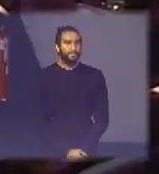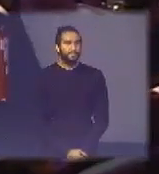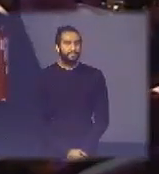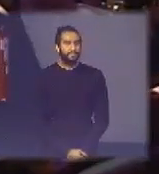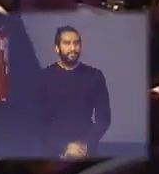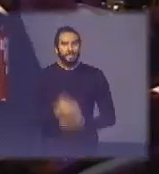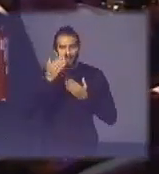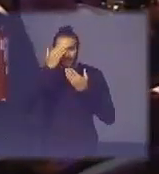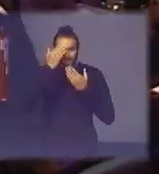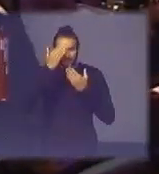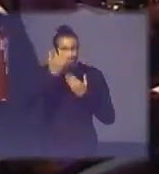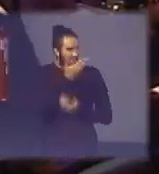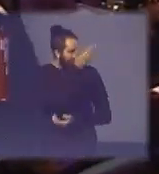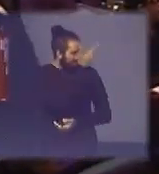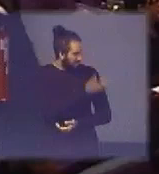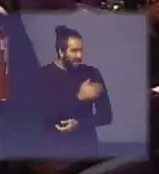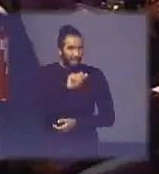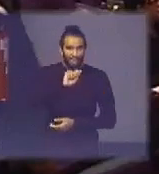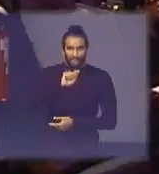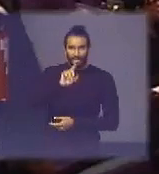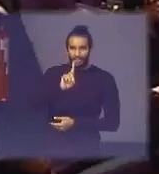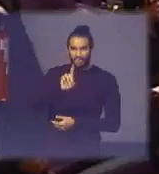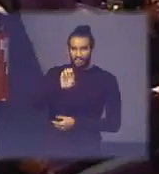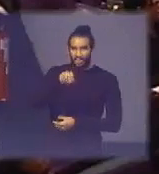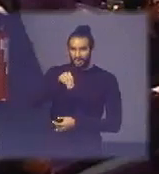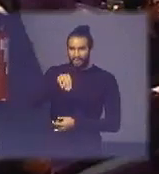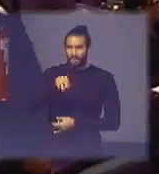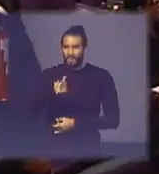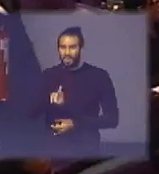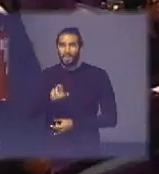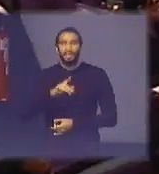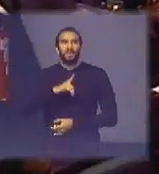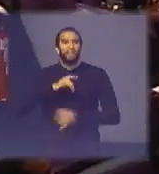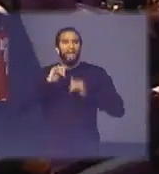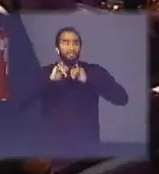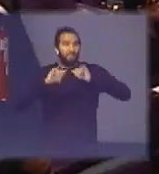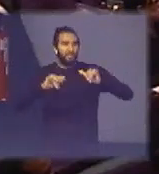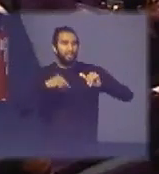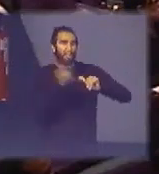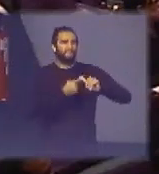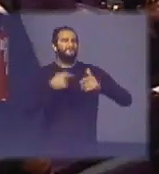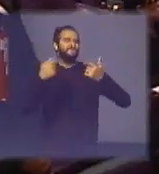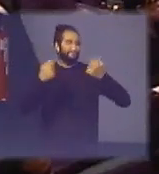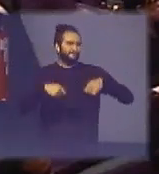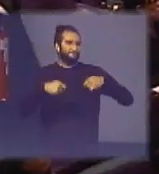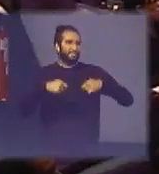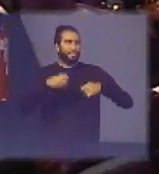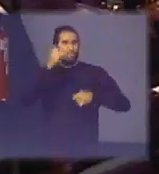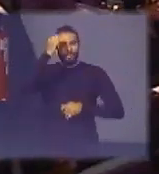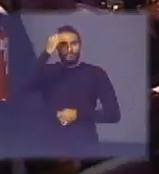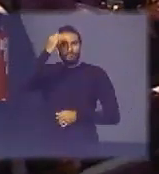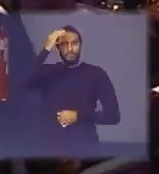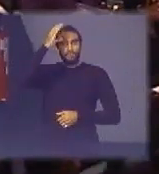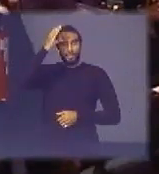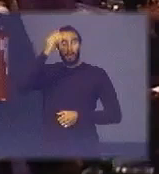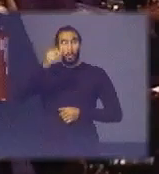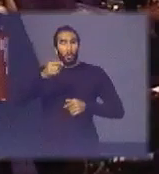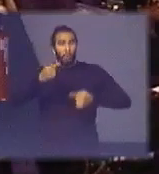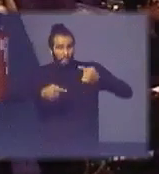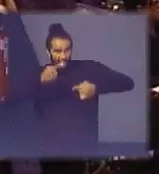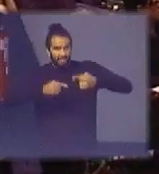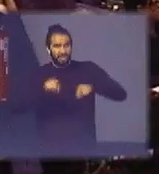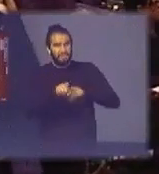Admir também um conjunto de informações que acho que para a maioria do público aqui vai enriquecer bastante o debate bom